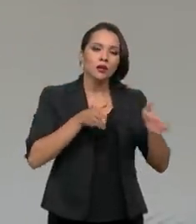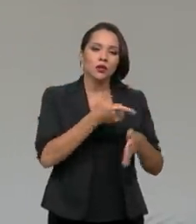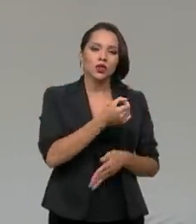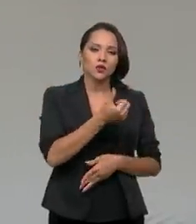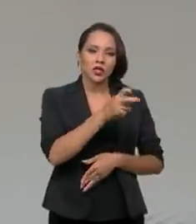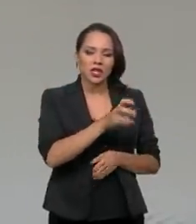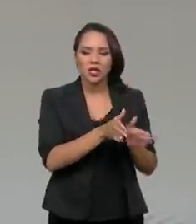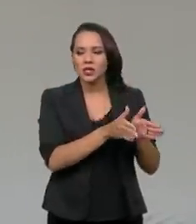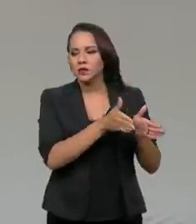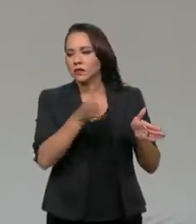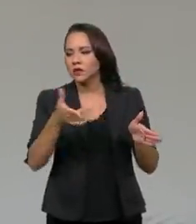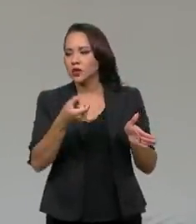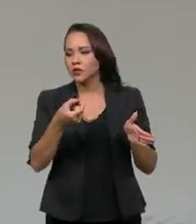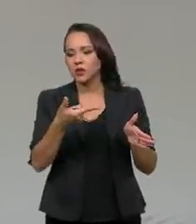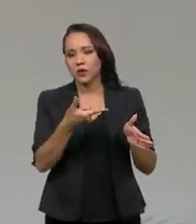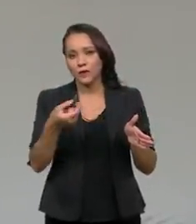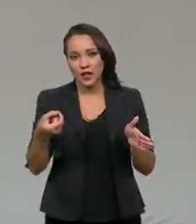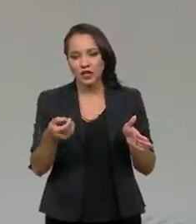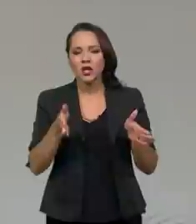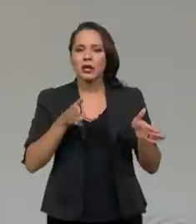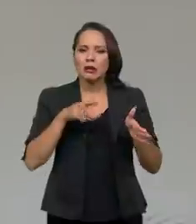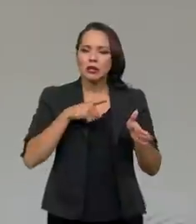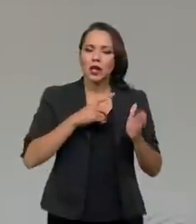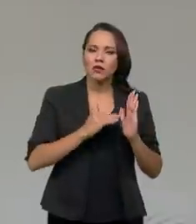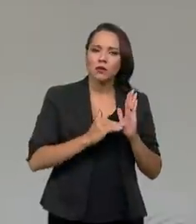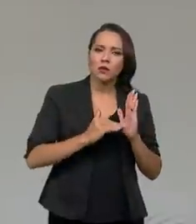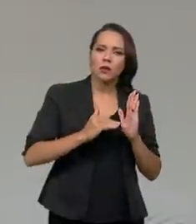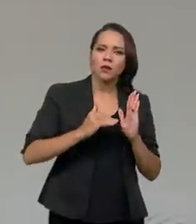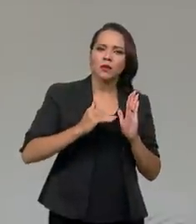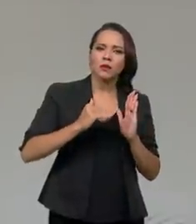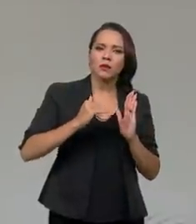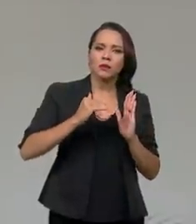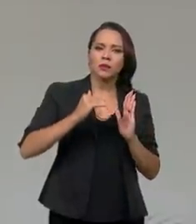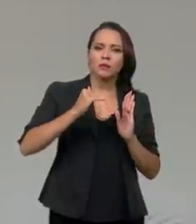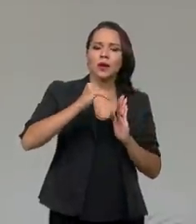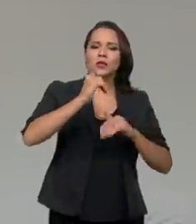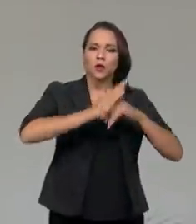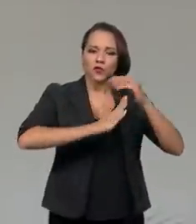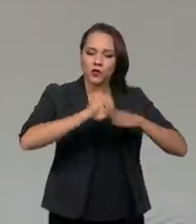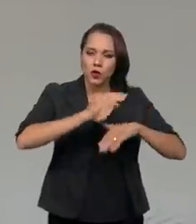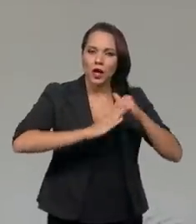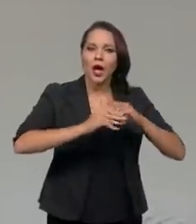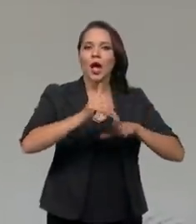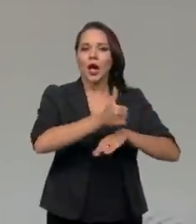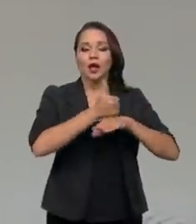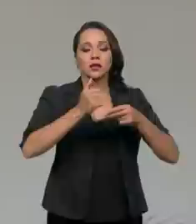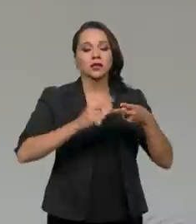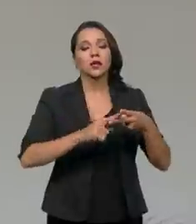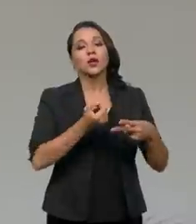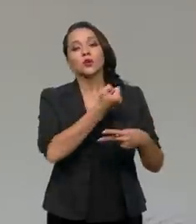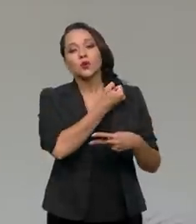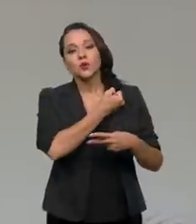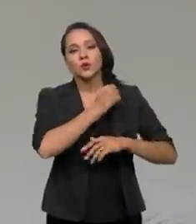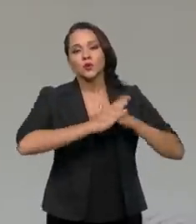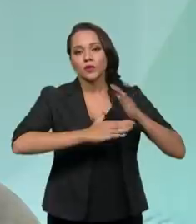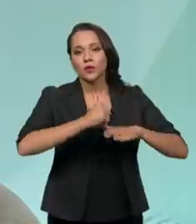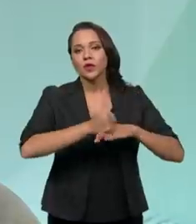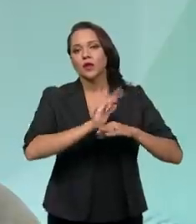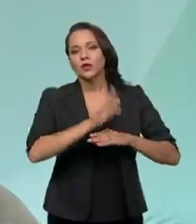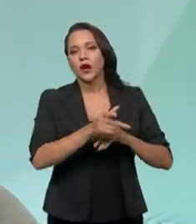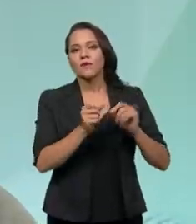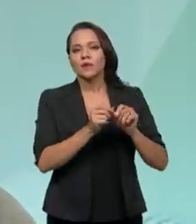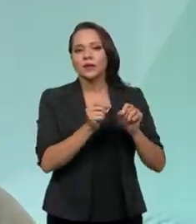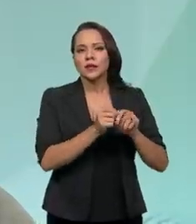e 2020 houve uma elevação em termos de profissionais, número de profissionais fazendo